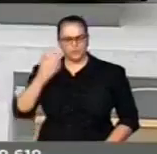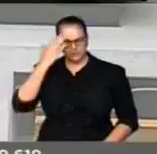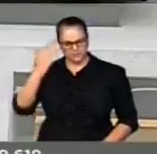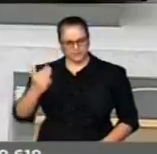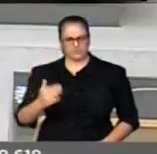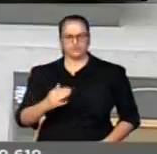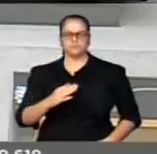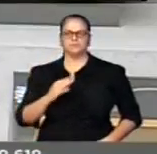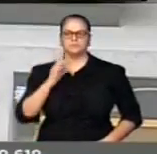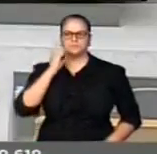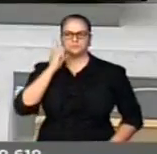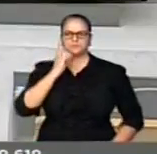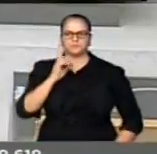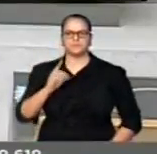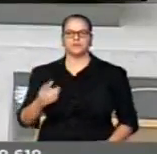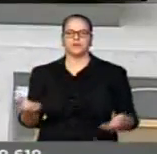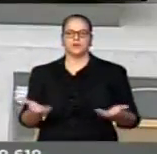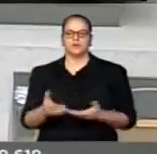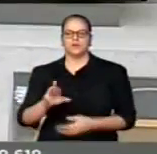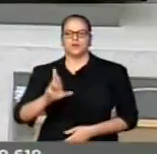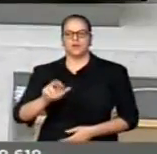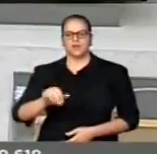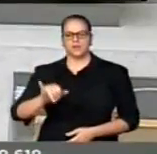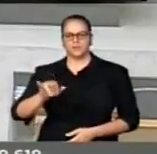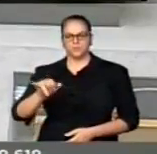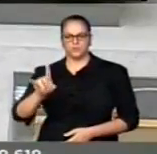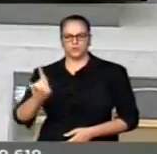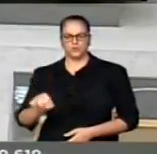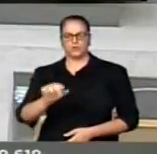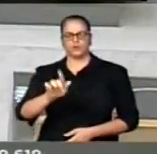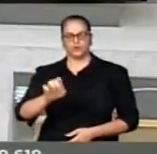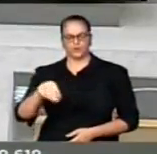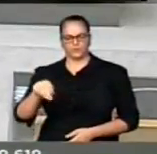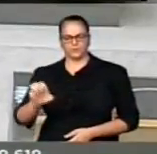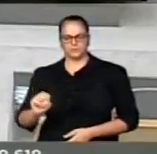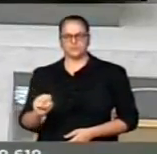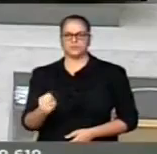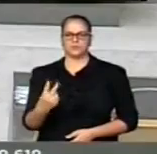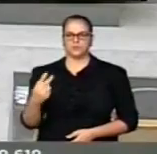O deputado Raimundo Gomes de Mato, a V tem dois minutos na tribuna.